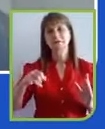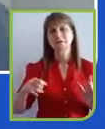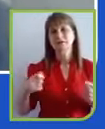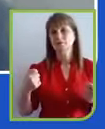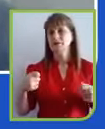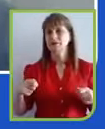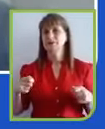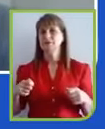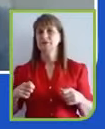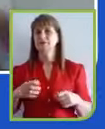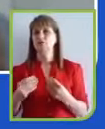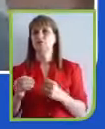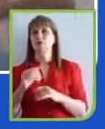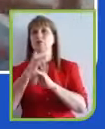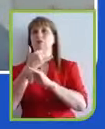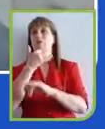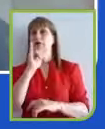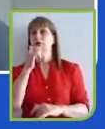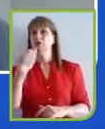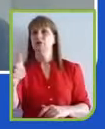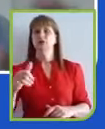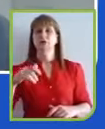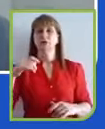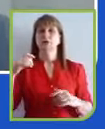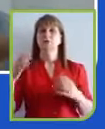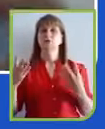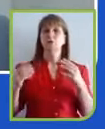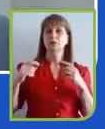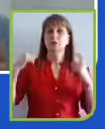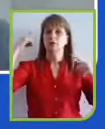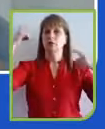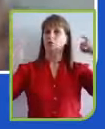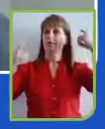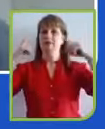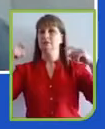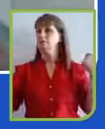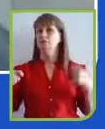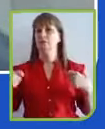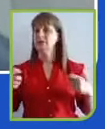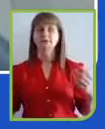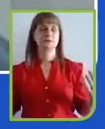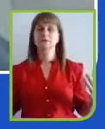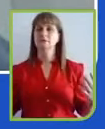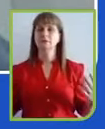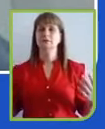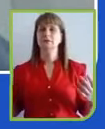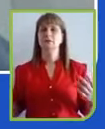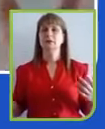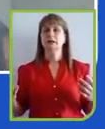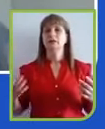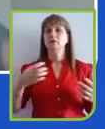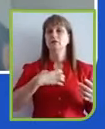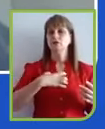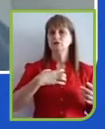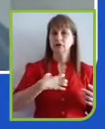só o dono decidir, digamos assim. Entre aspas, que combinar com todos os outros custos. Mas, de qualquer maneira, não é tão complexo como